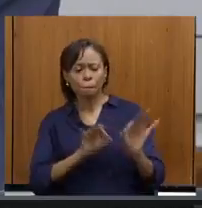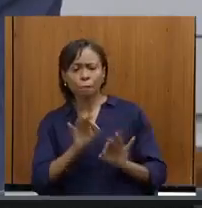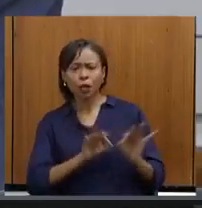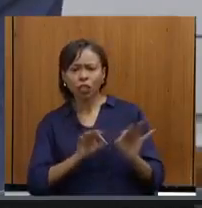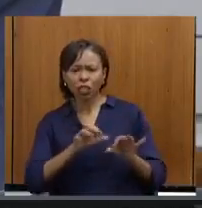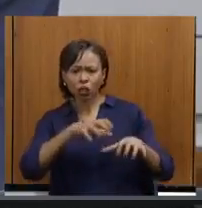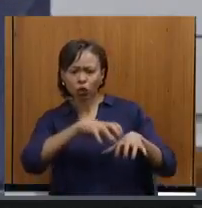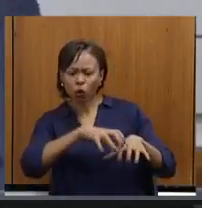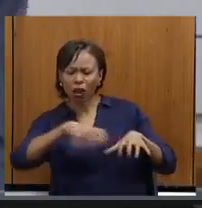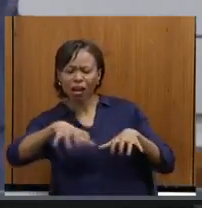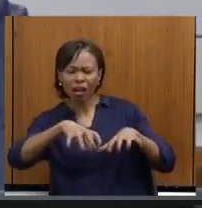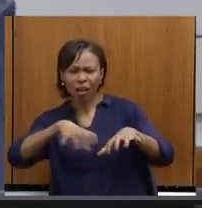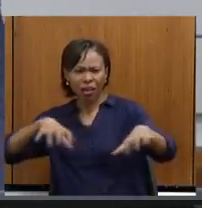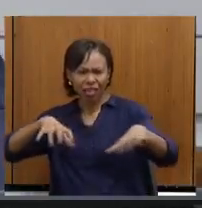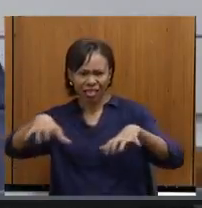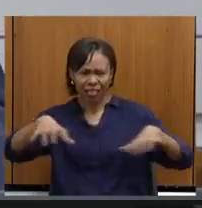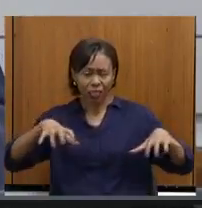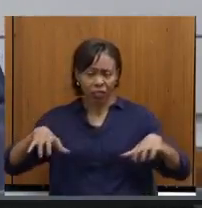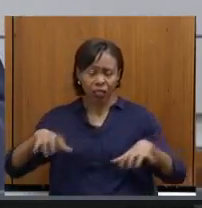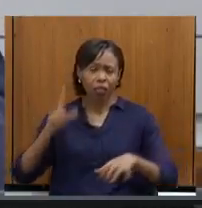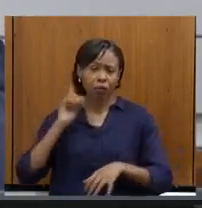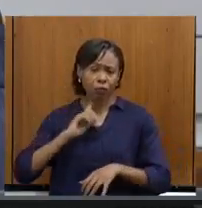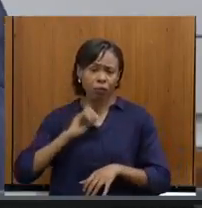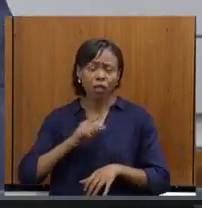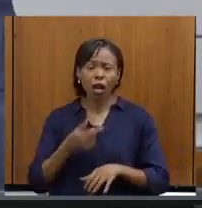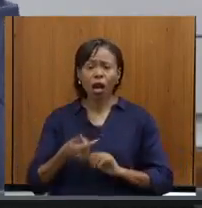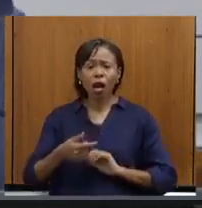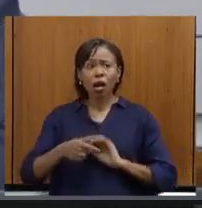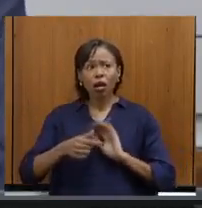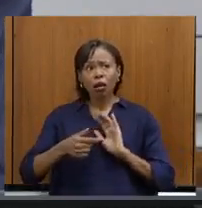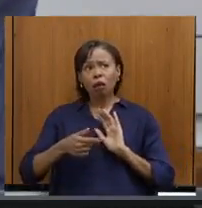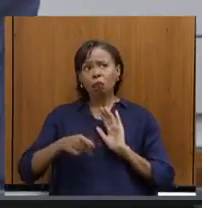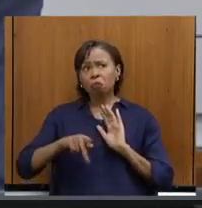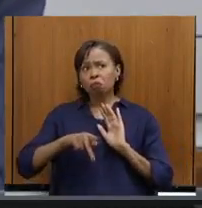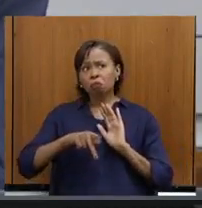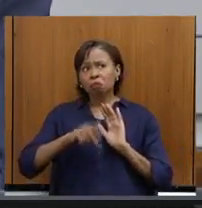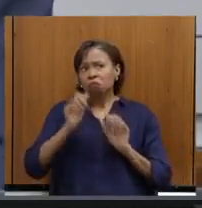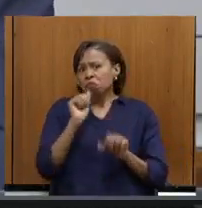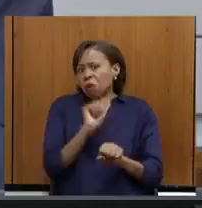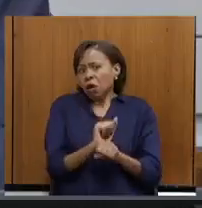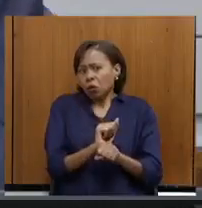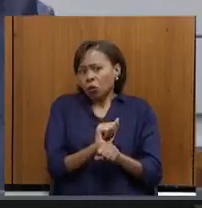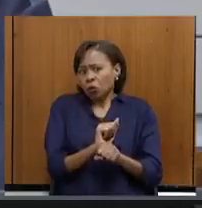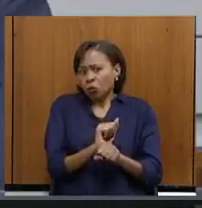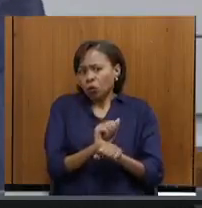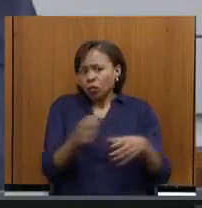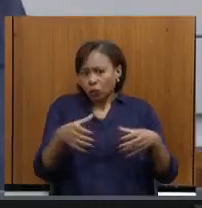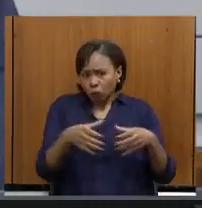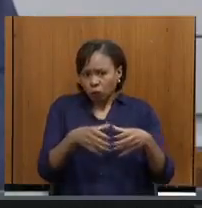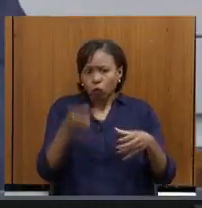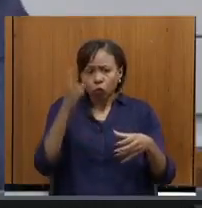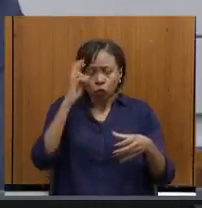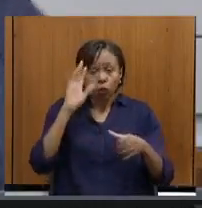da cultura estava parado na Comissão de Cultura e eu quero esclarecer que esse projeto ainda nem